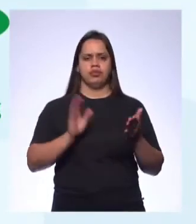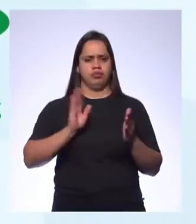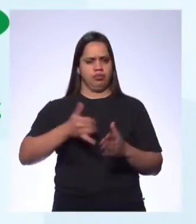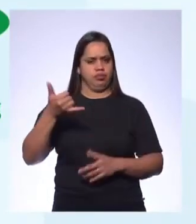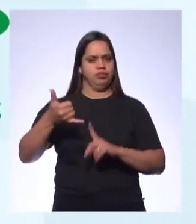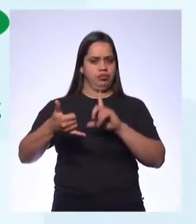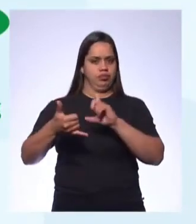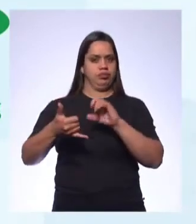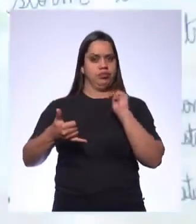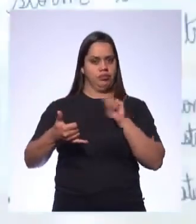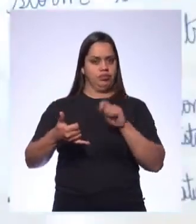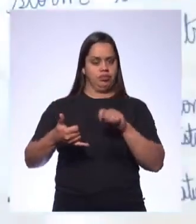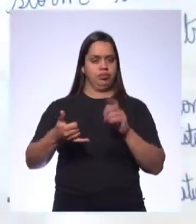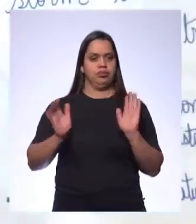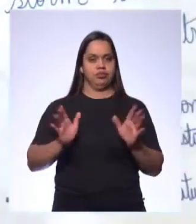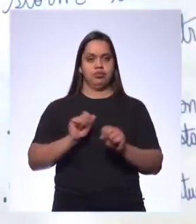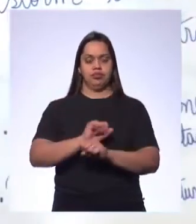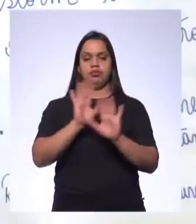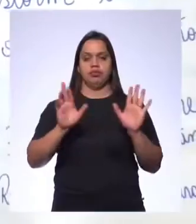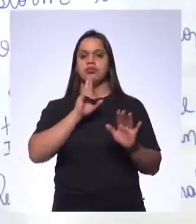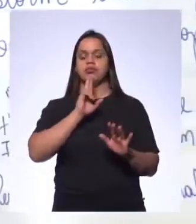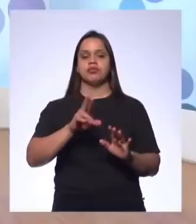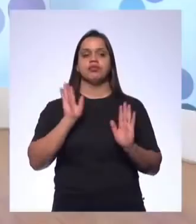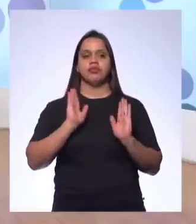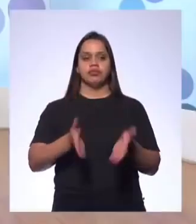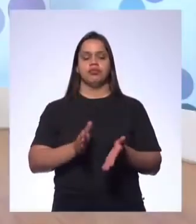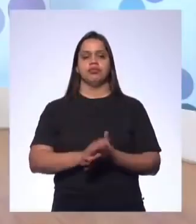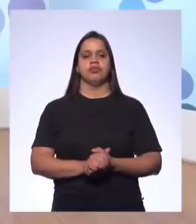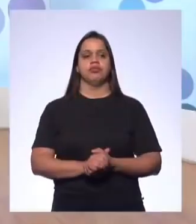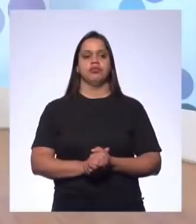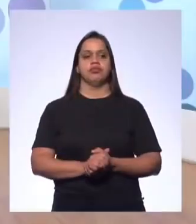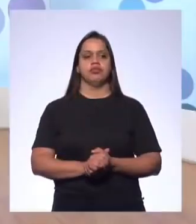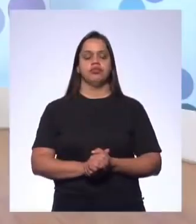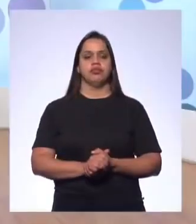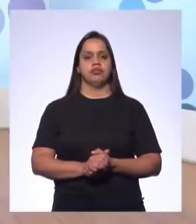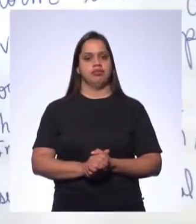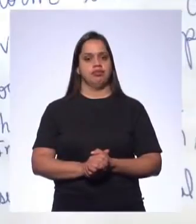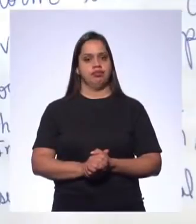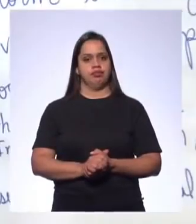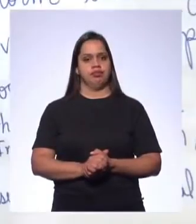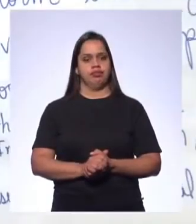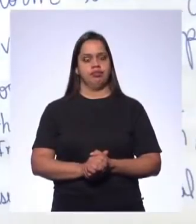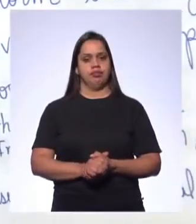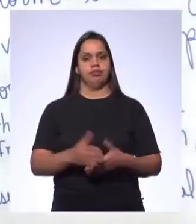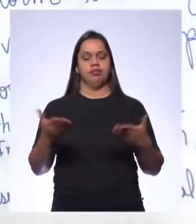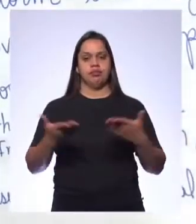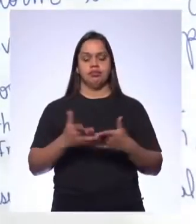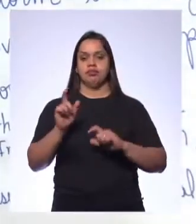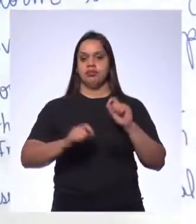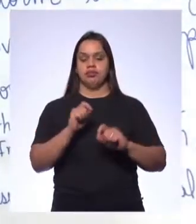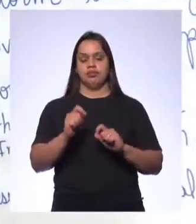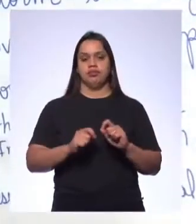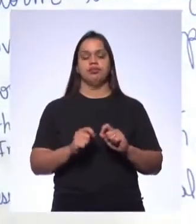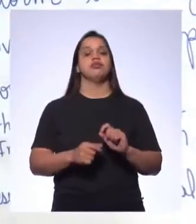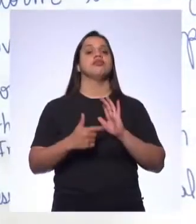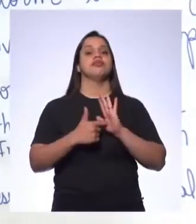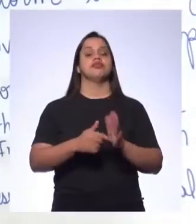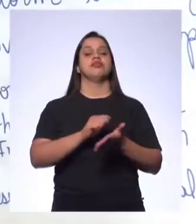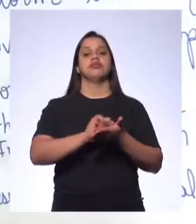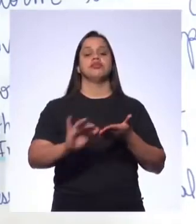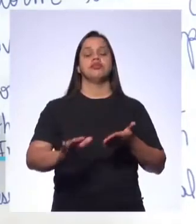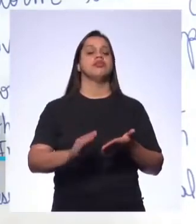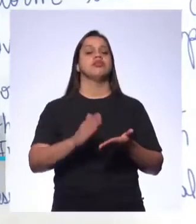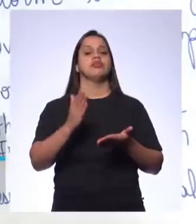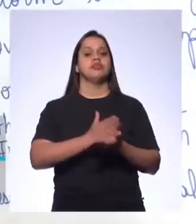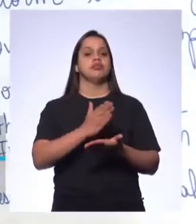né? Então, acho que já ficou bem claro aí a resposta, Sim. Ok? Agora, esse exercício está na página